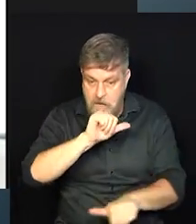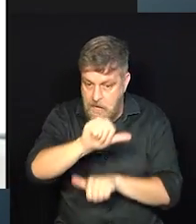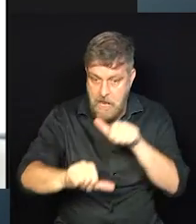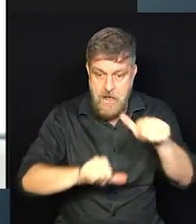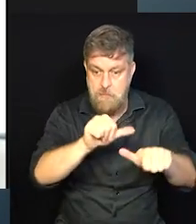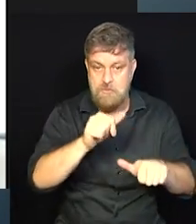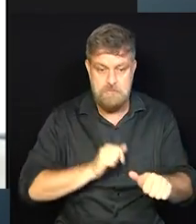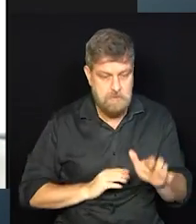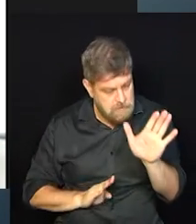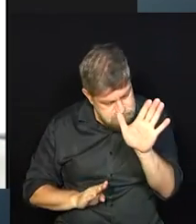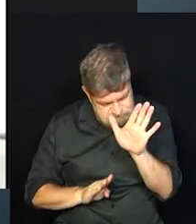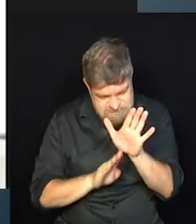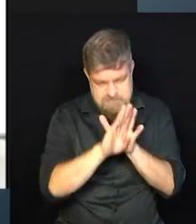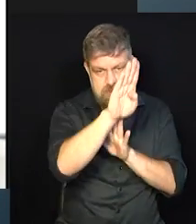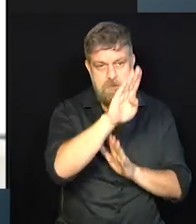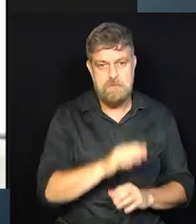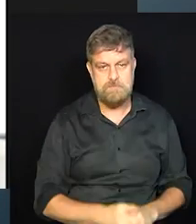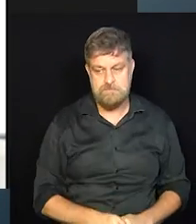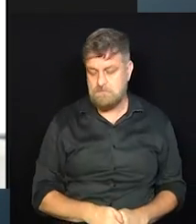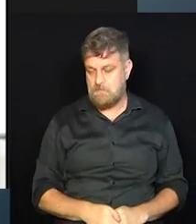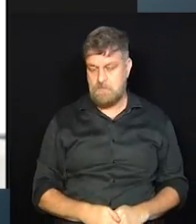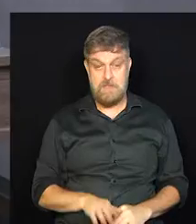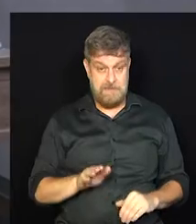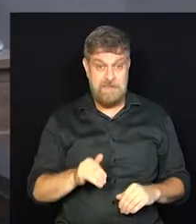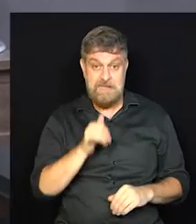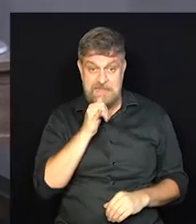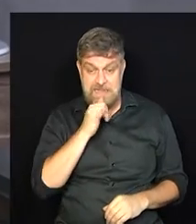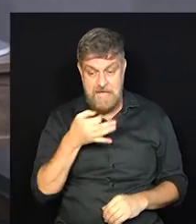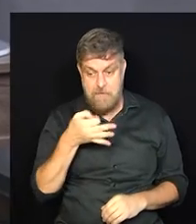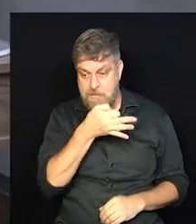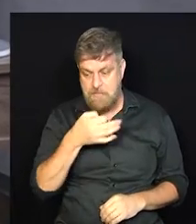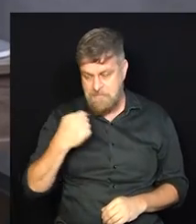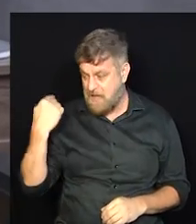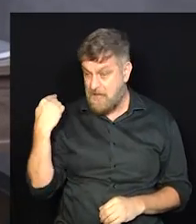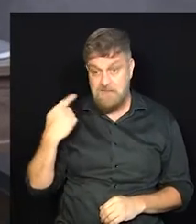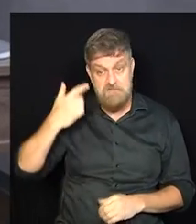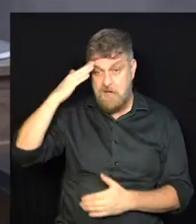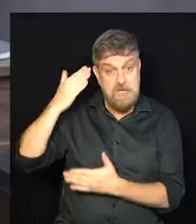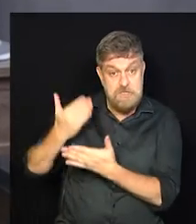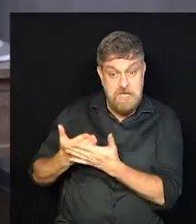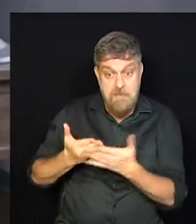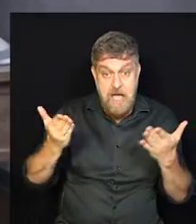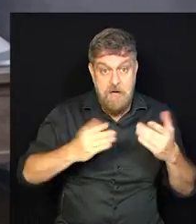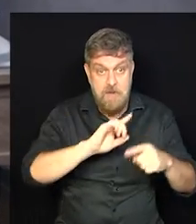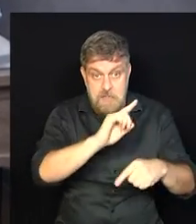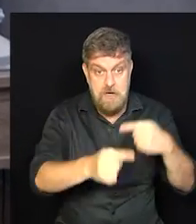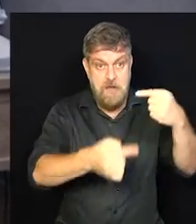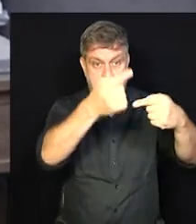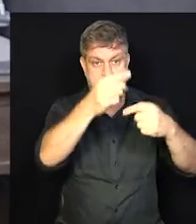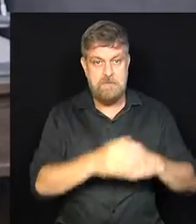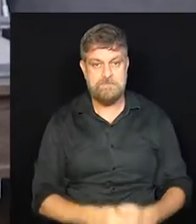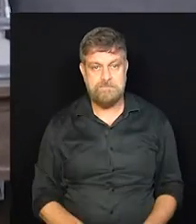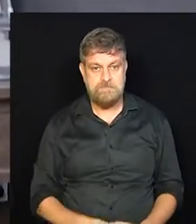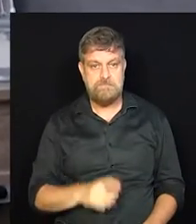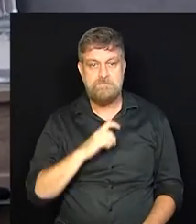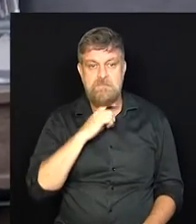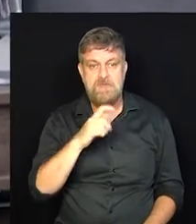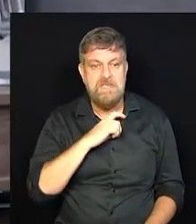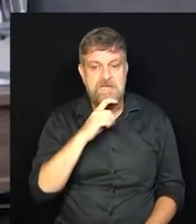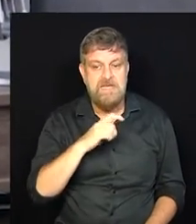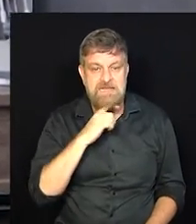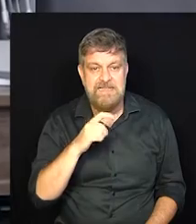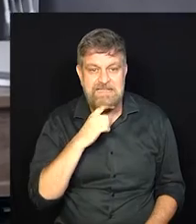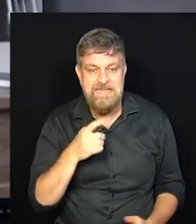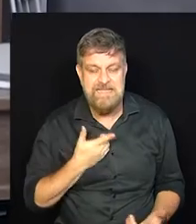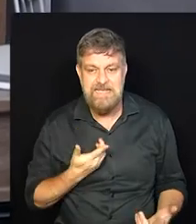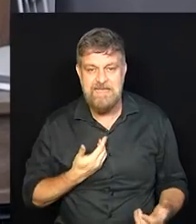assim, olha onde eu estou hoje. Então, nem eu acreditava que era possível e olha onde eu estou hoje. Isso, a gente costuma dizer que ninguém pode ser